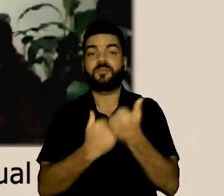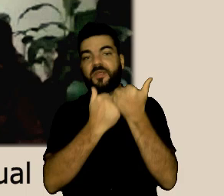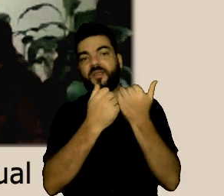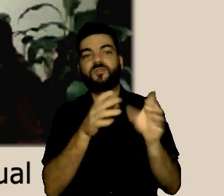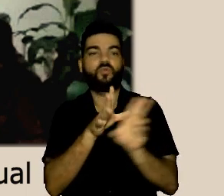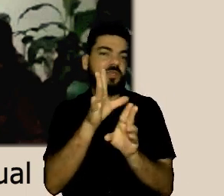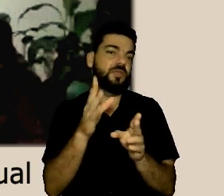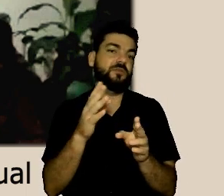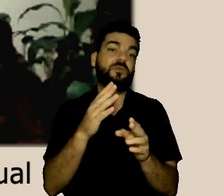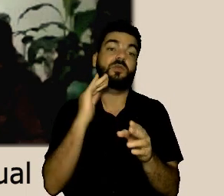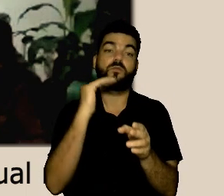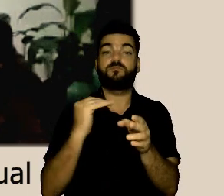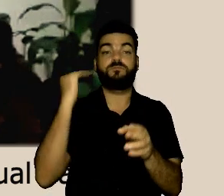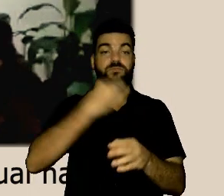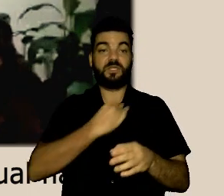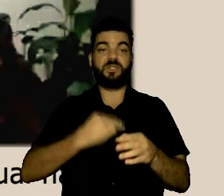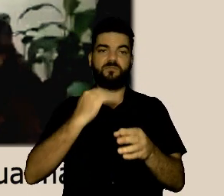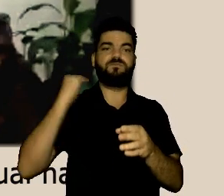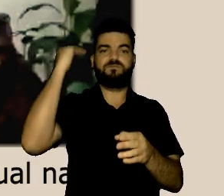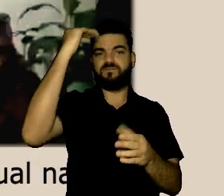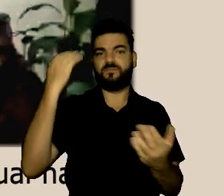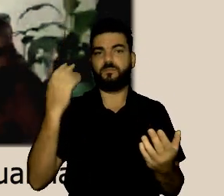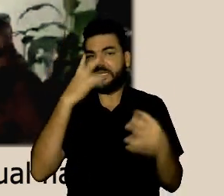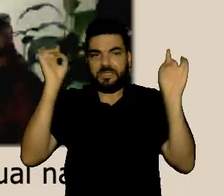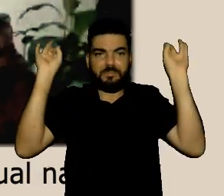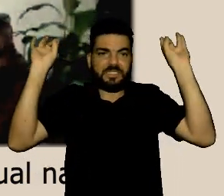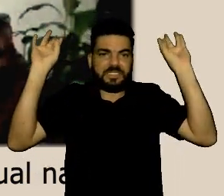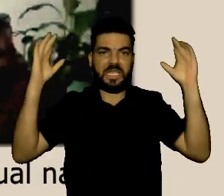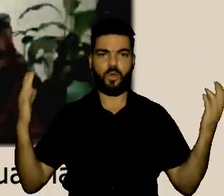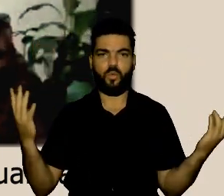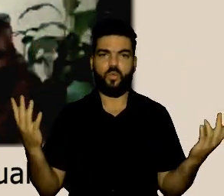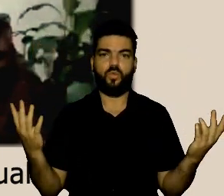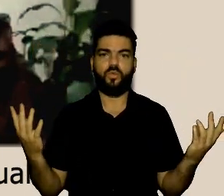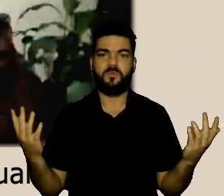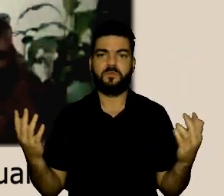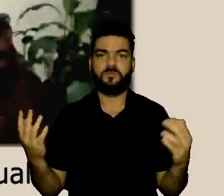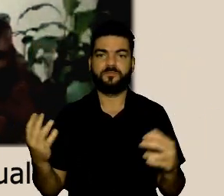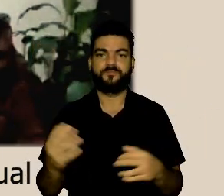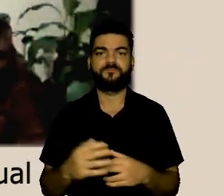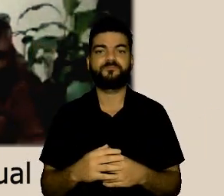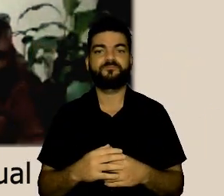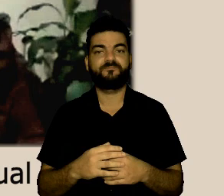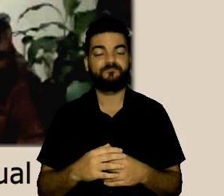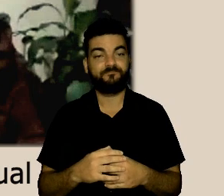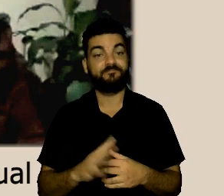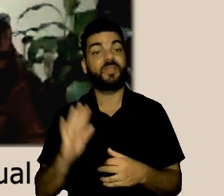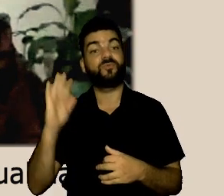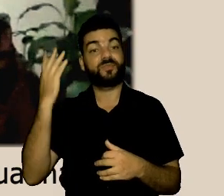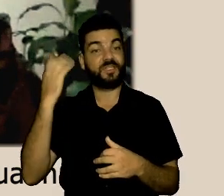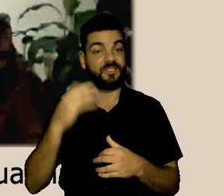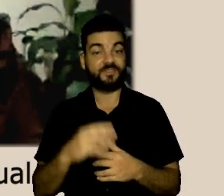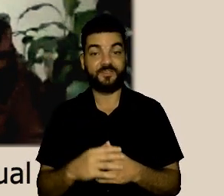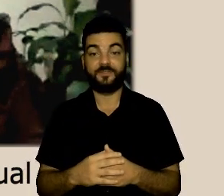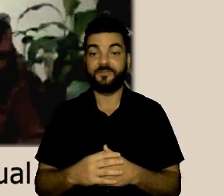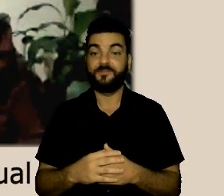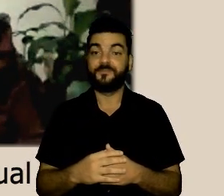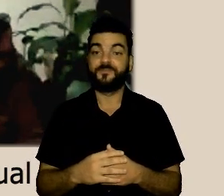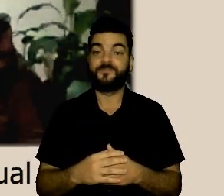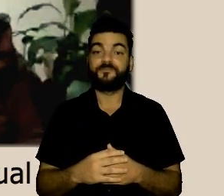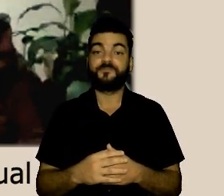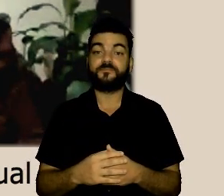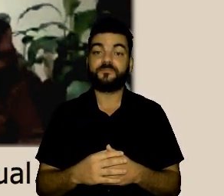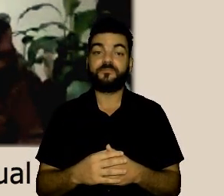também tem uma hierarquia muito grande aqueles servidores de gabinete assessorias que tem quase um tratamento privilegiado em relação aos demais